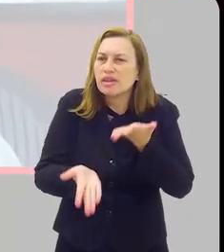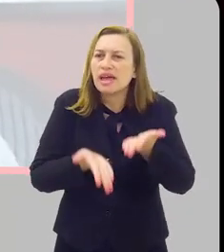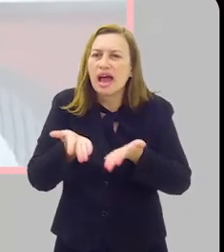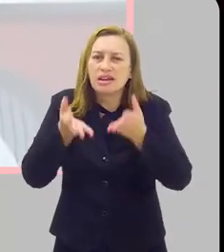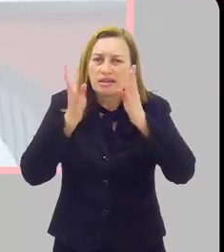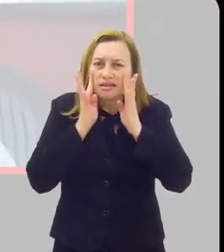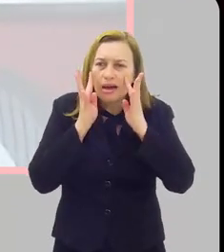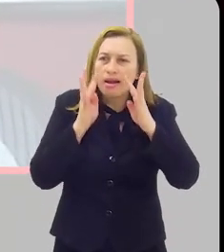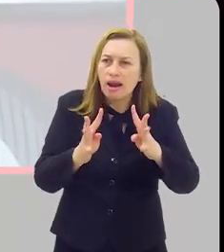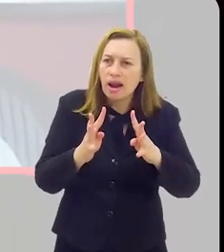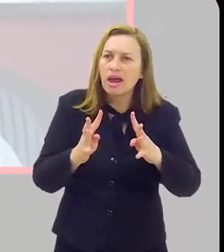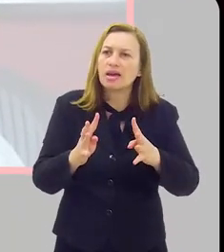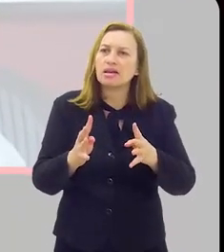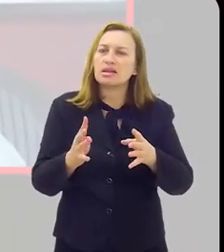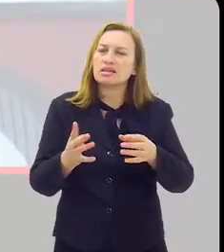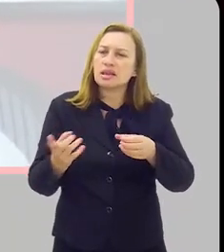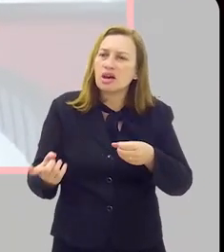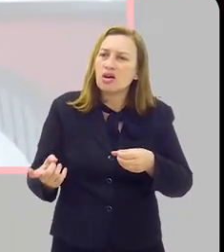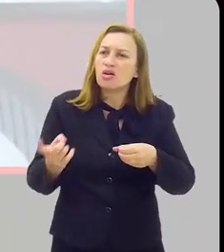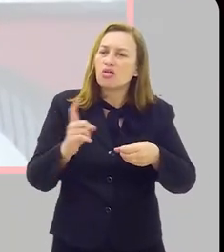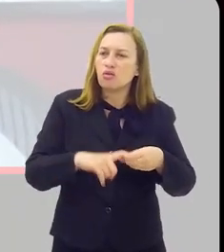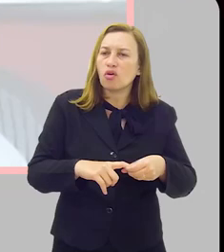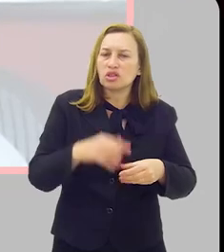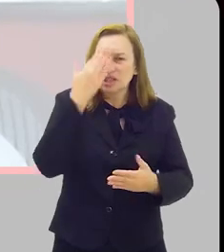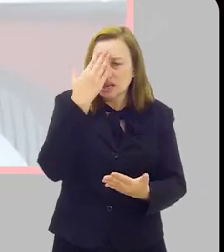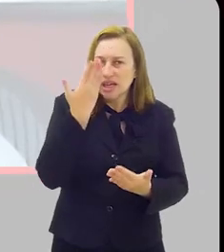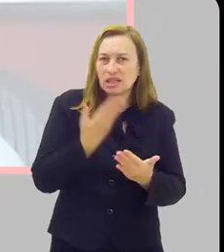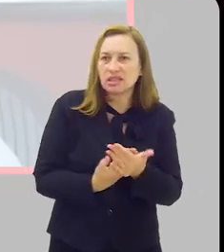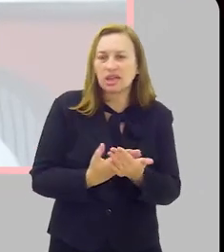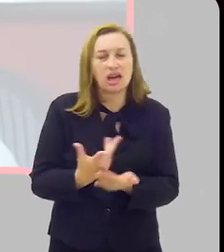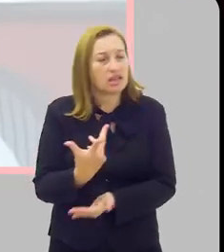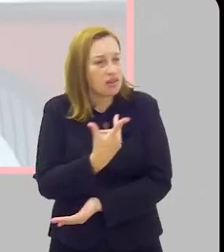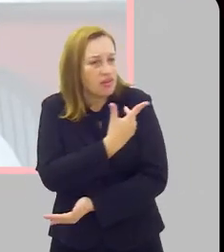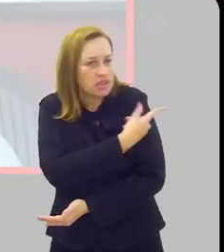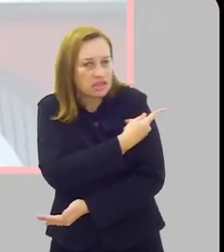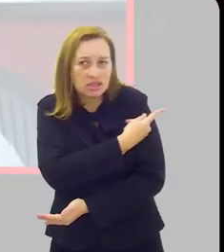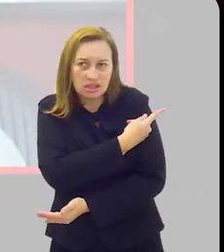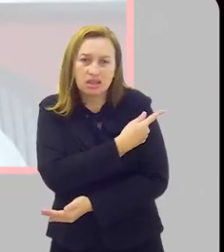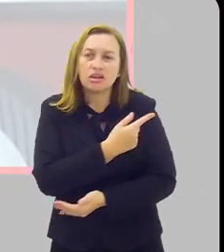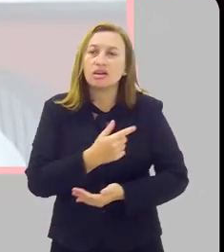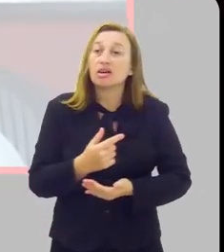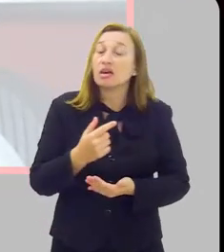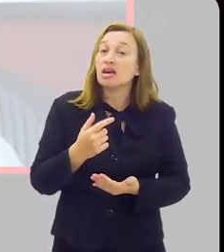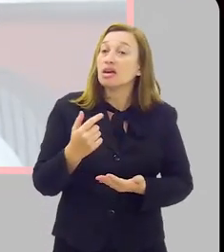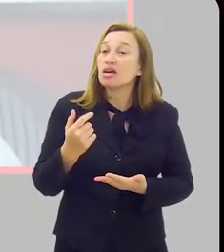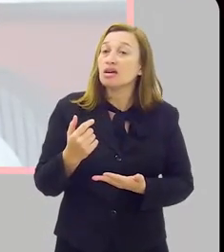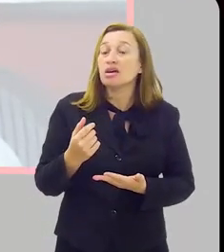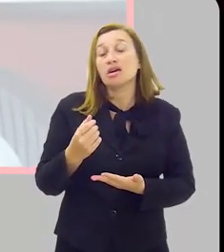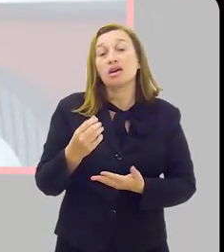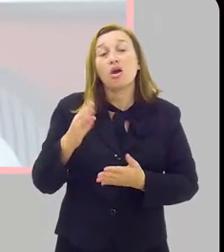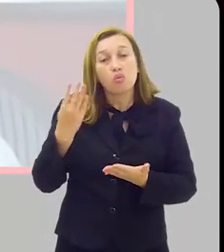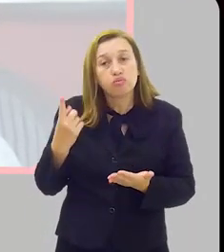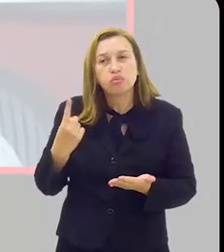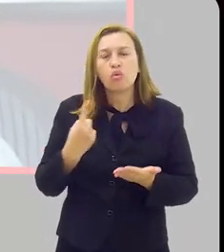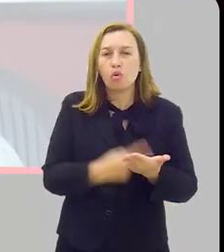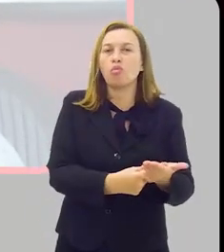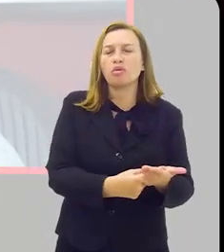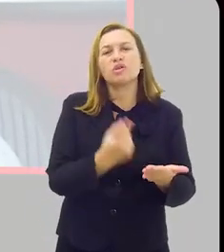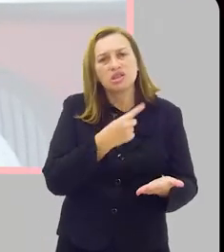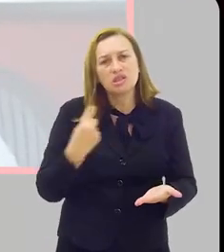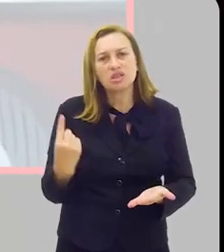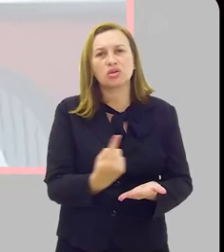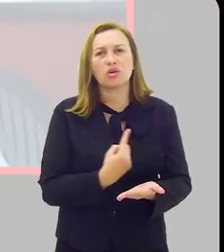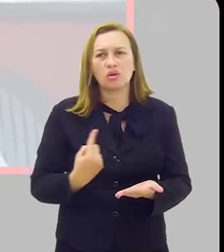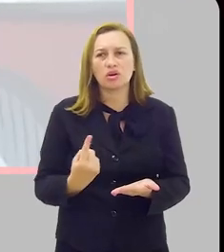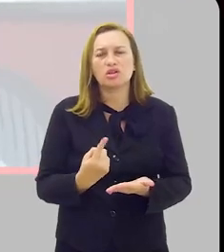alerta, essa recuperação da tradicional confiança da nossa população no processo de vacinação é algo que é um compromisso